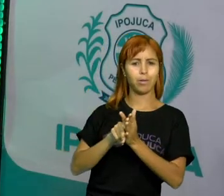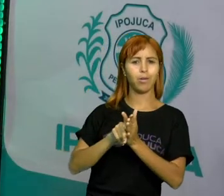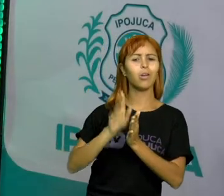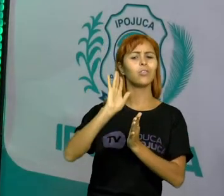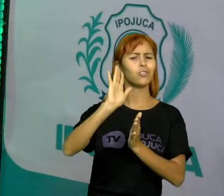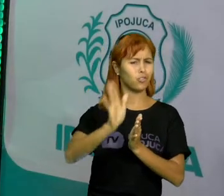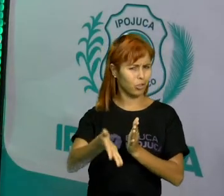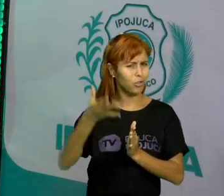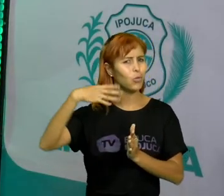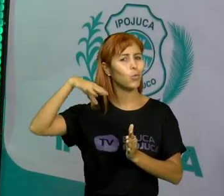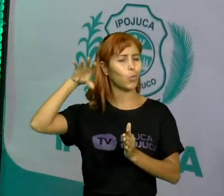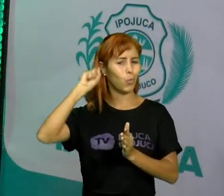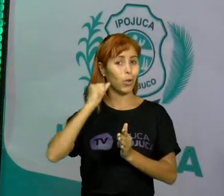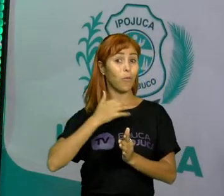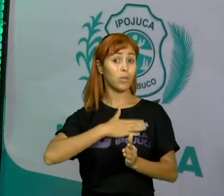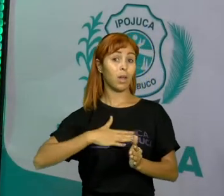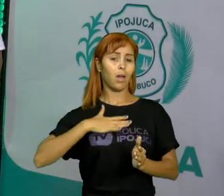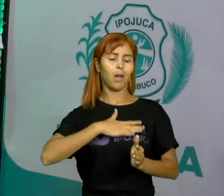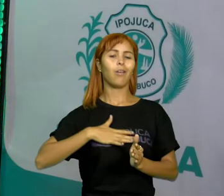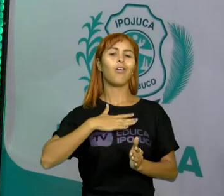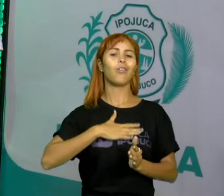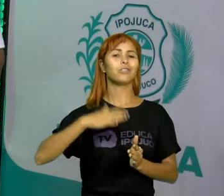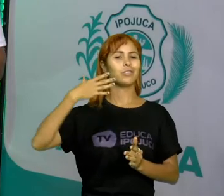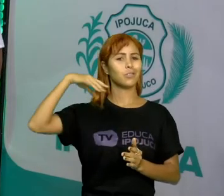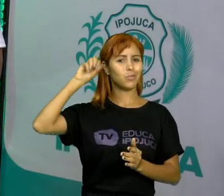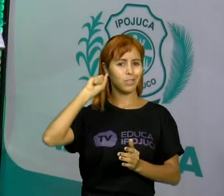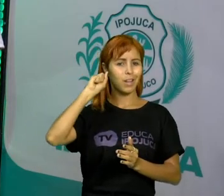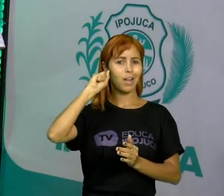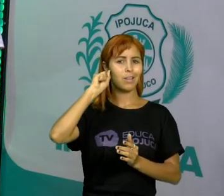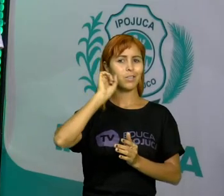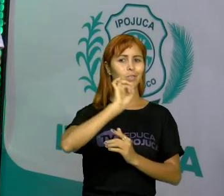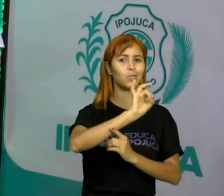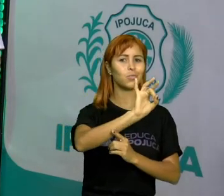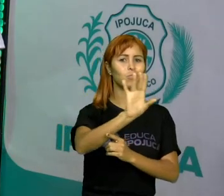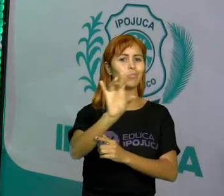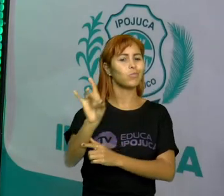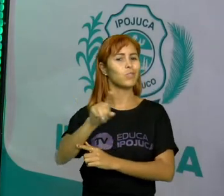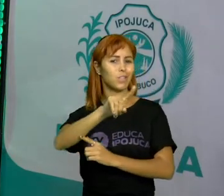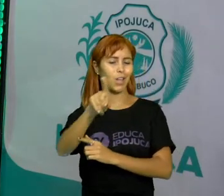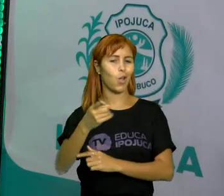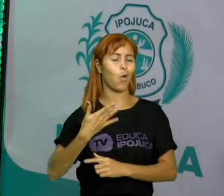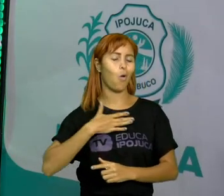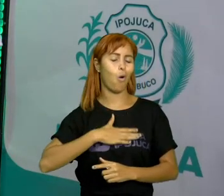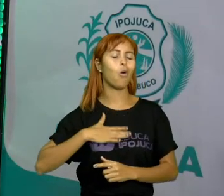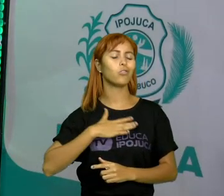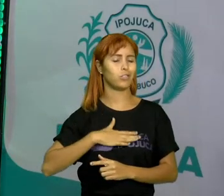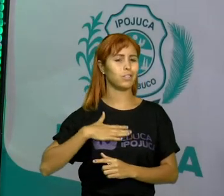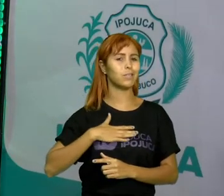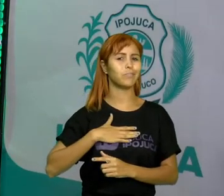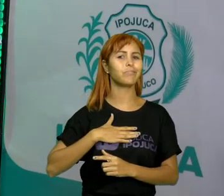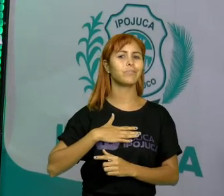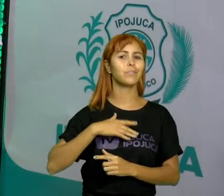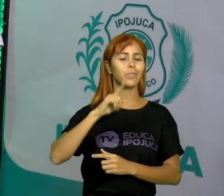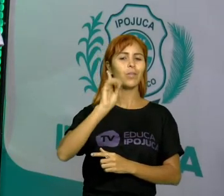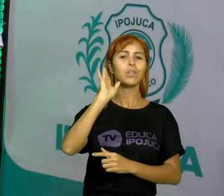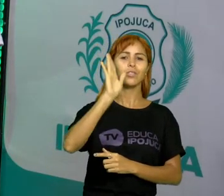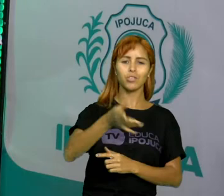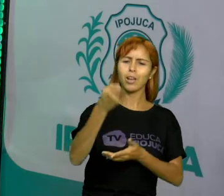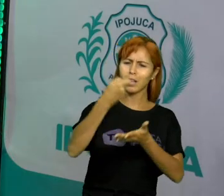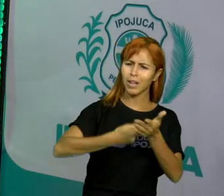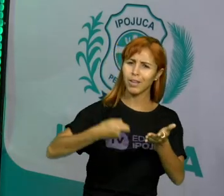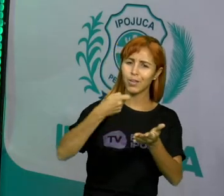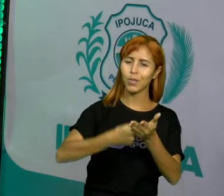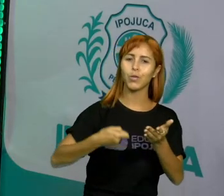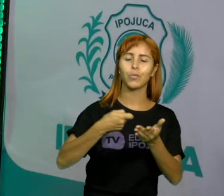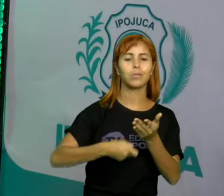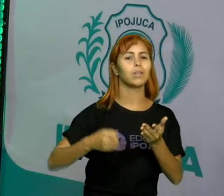Já escutou uma música que você gosta de escutar? Do seu gênero que você gosta, que você mais curte? E você já tentou fazer o